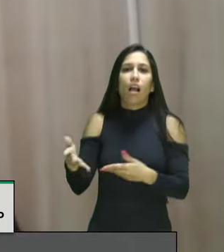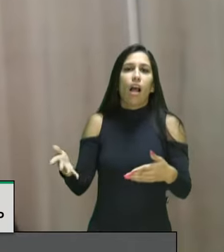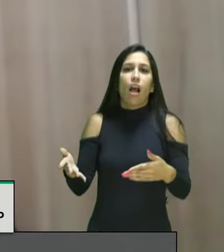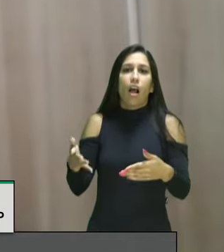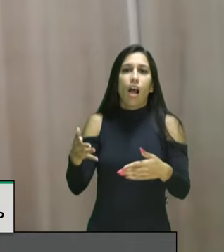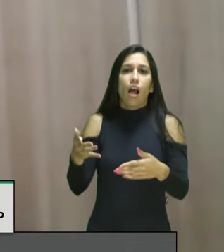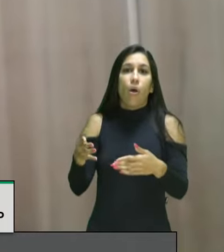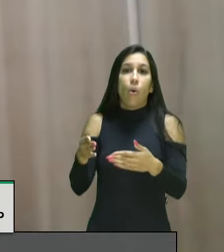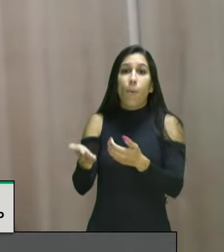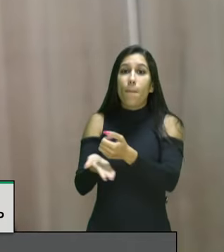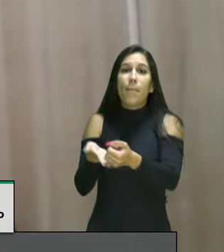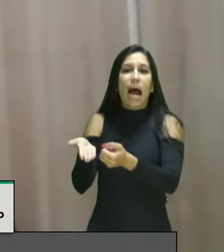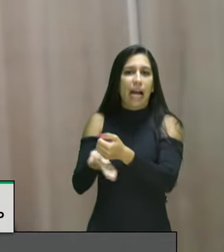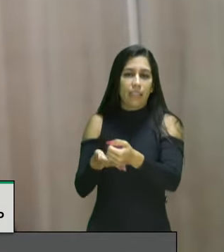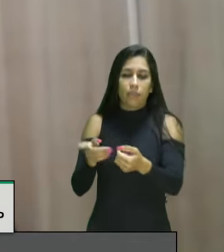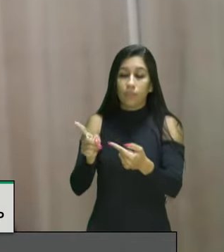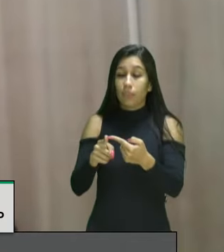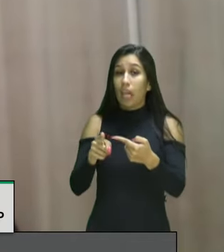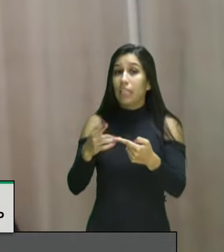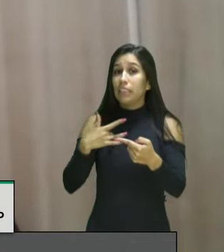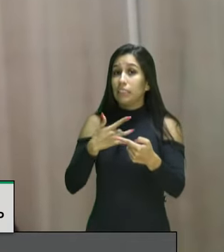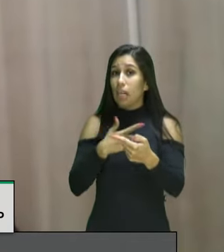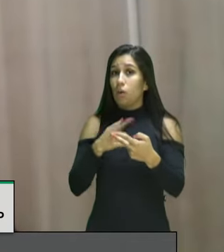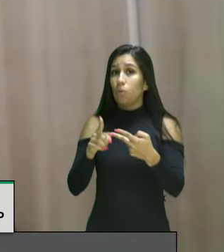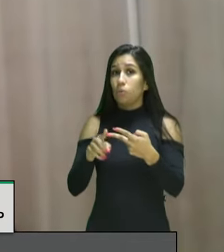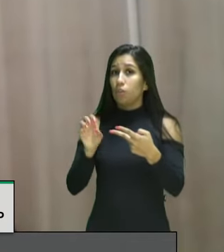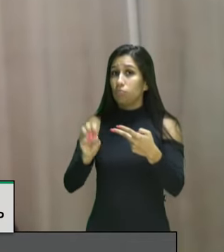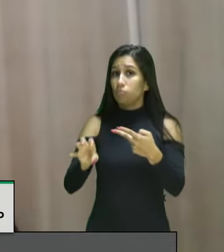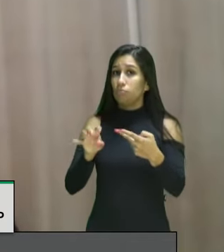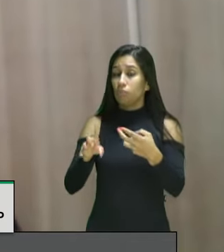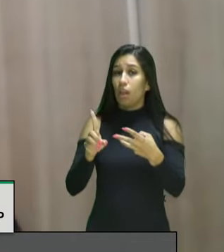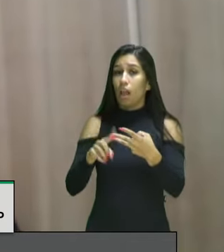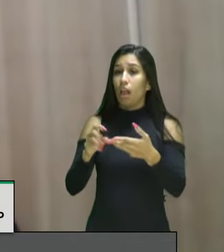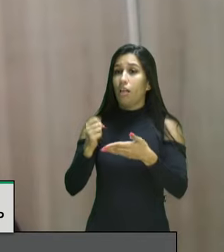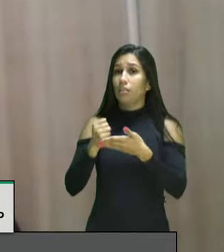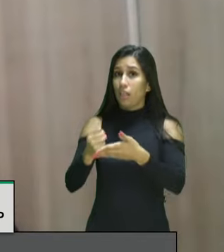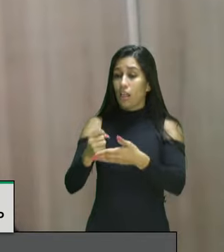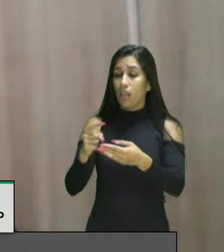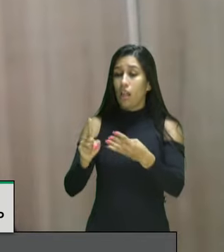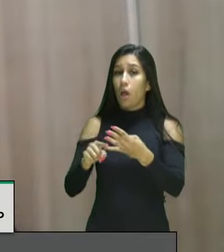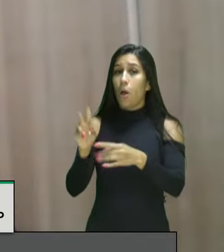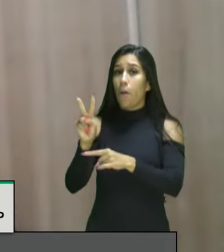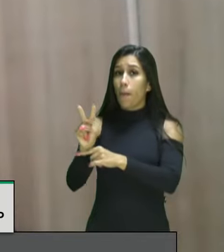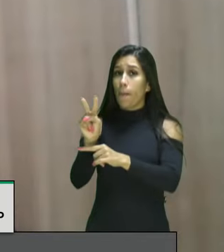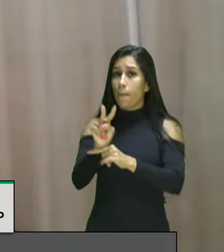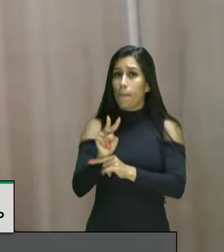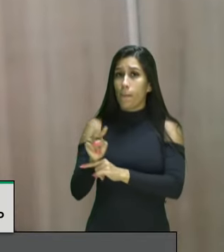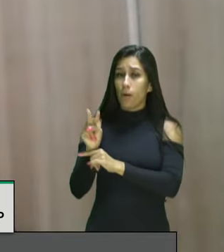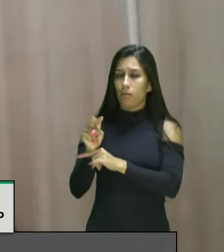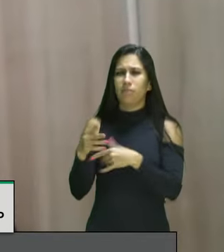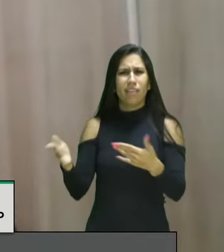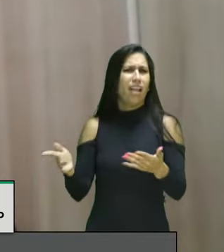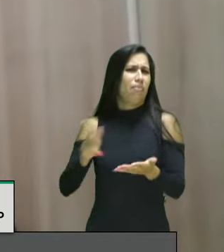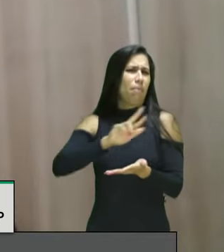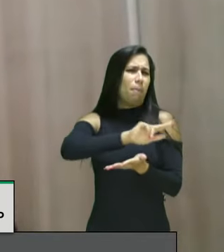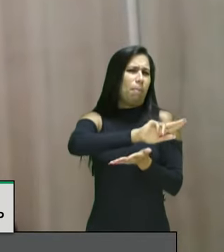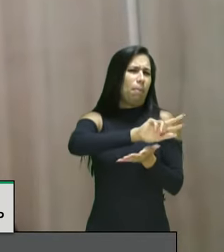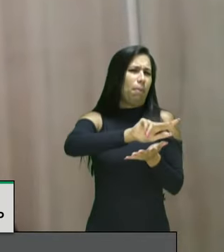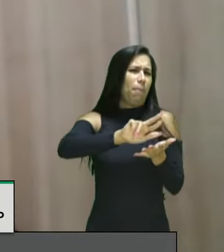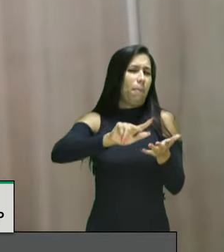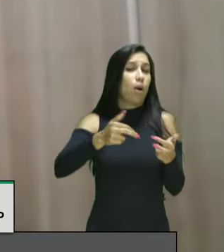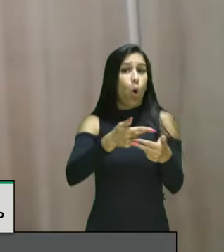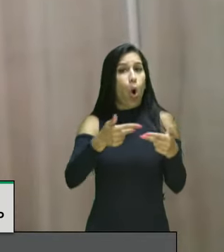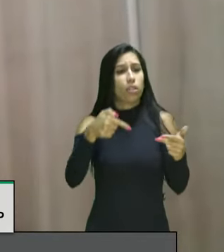educação assistência proteção do seu território dentre tantas outras questões que foram apontadas por esse relatório